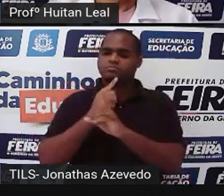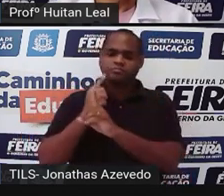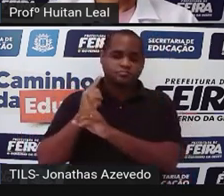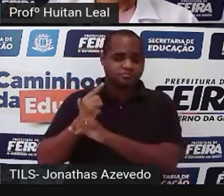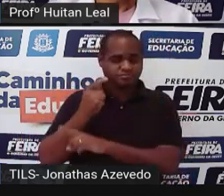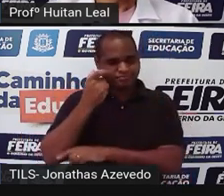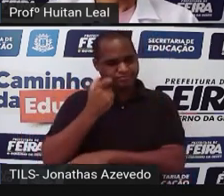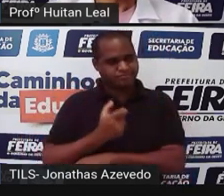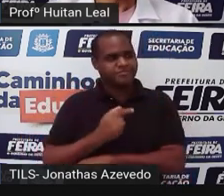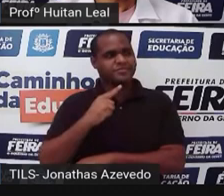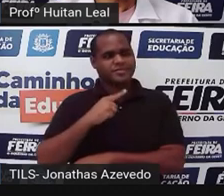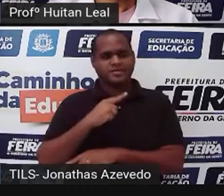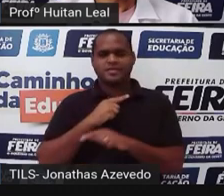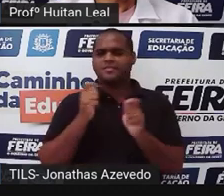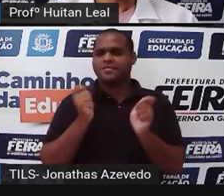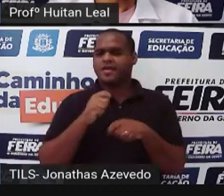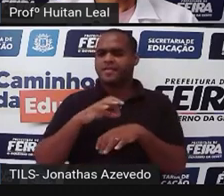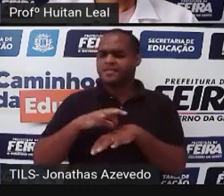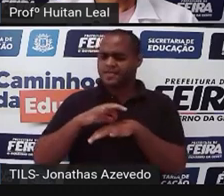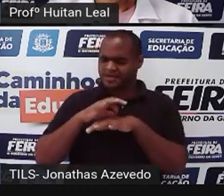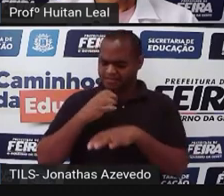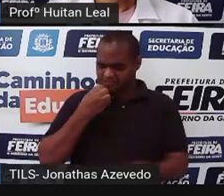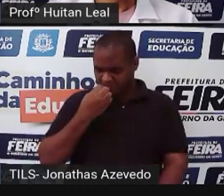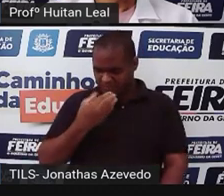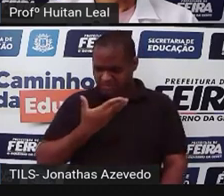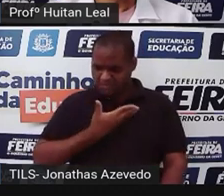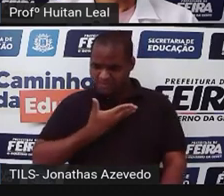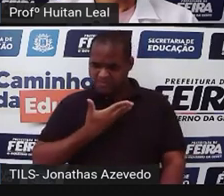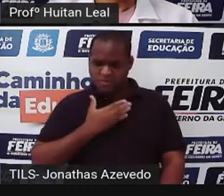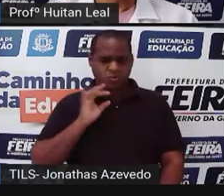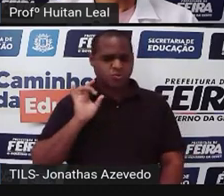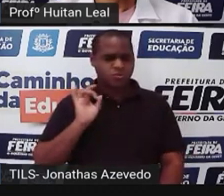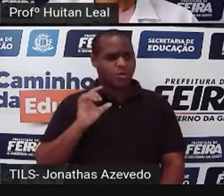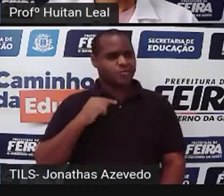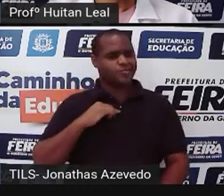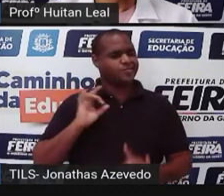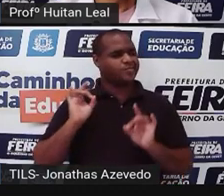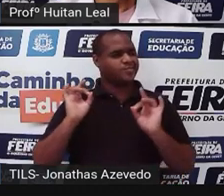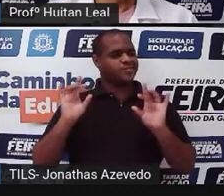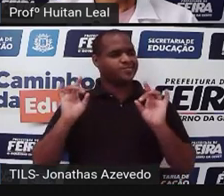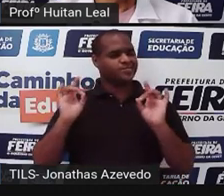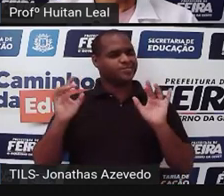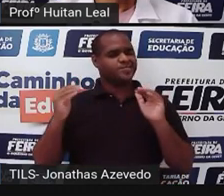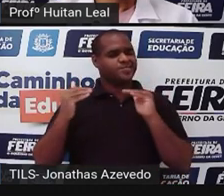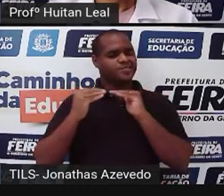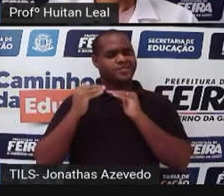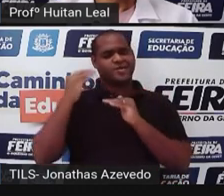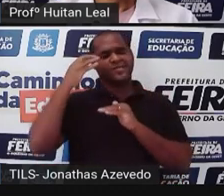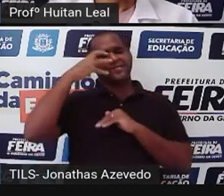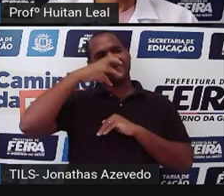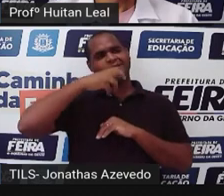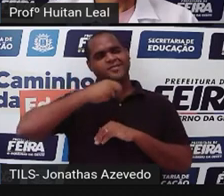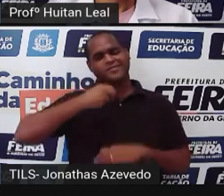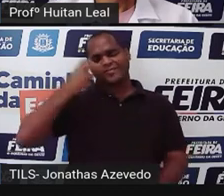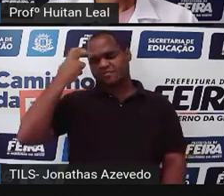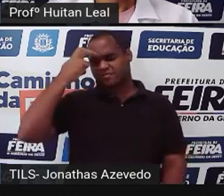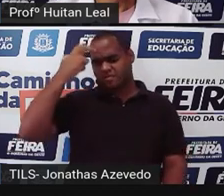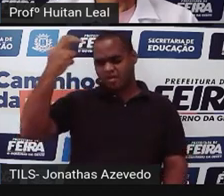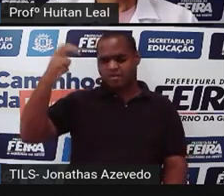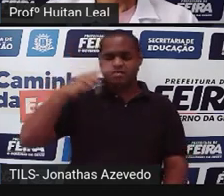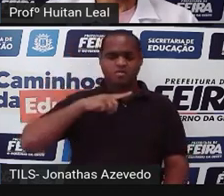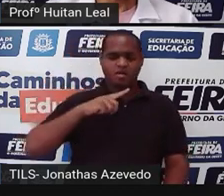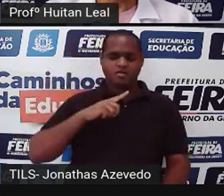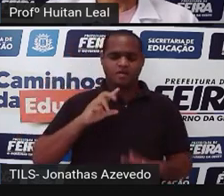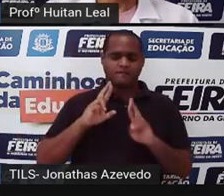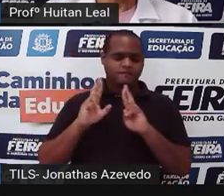de mim, eu só aceitaria como amigo uma pessoa tão excepcionalmente bela, inteligente e